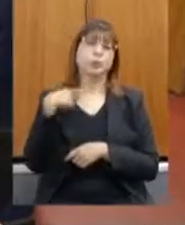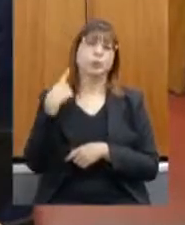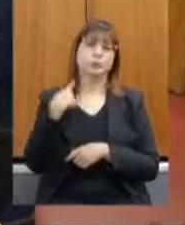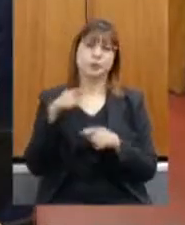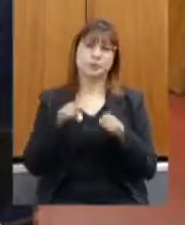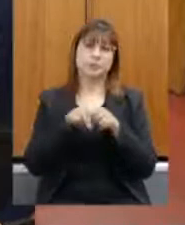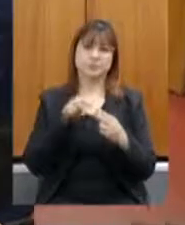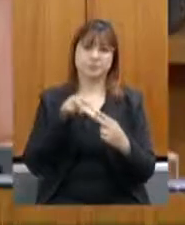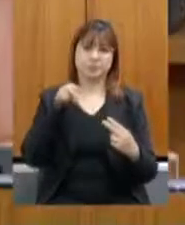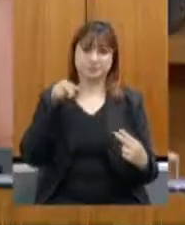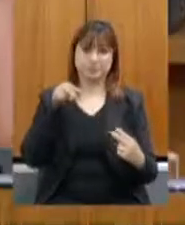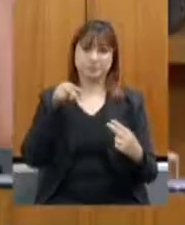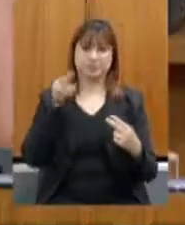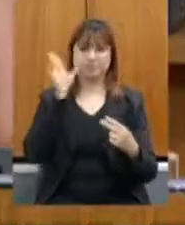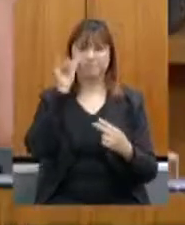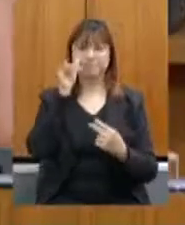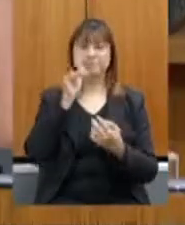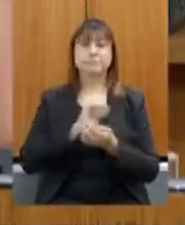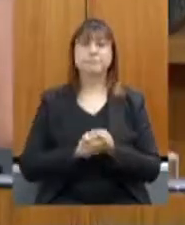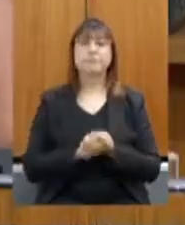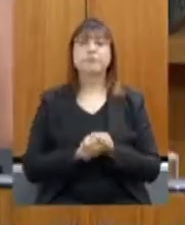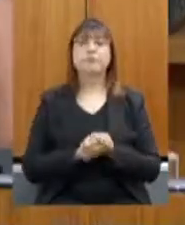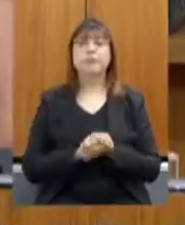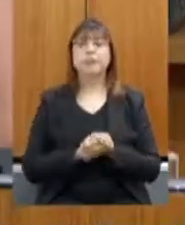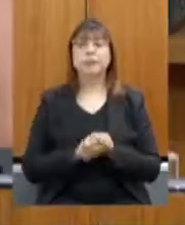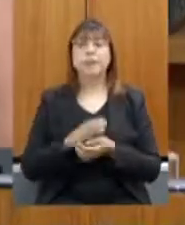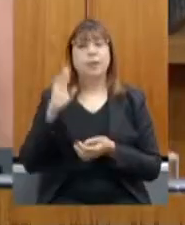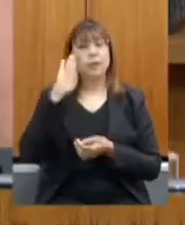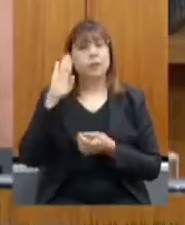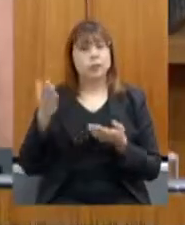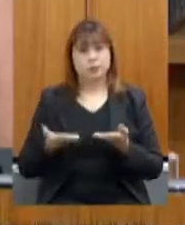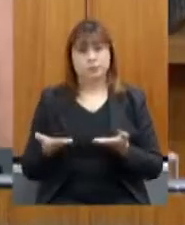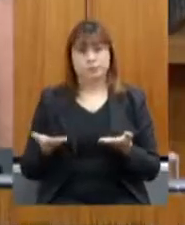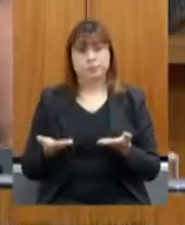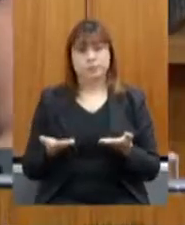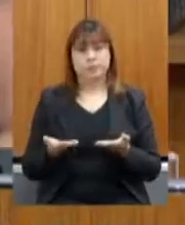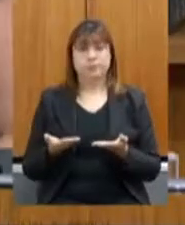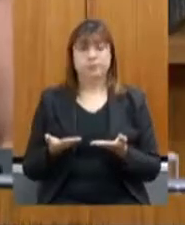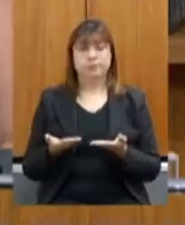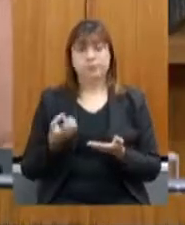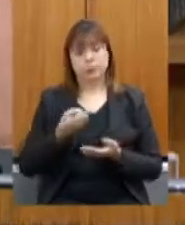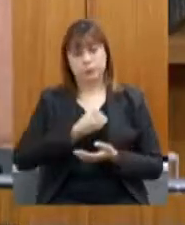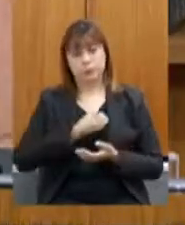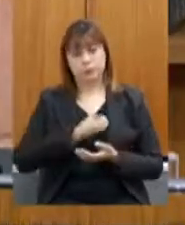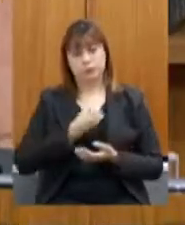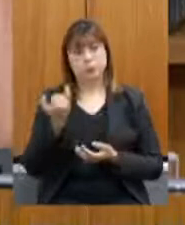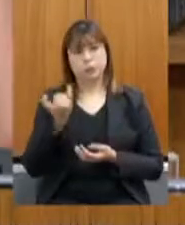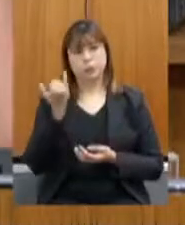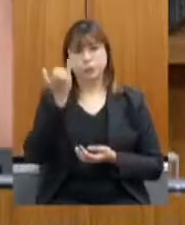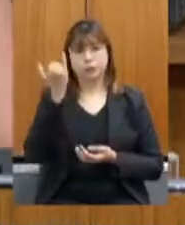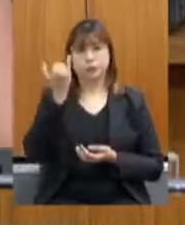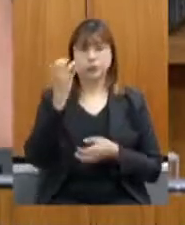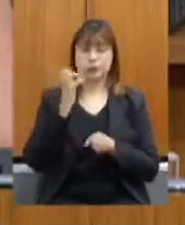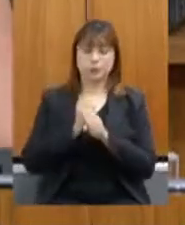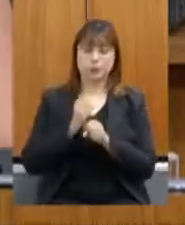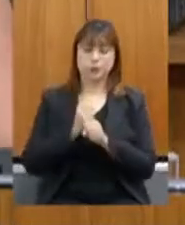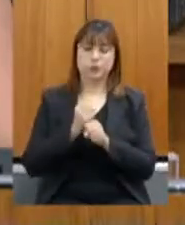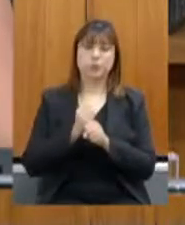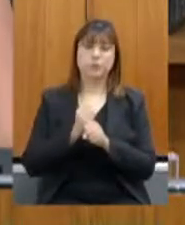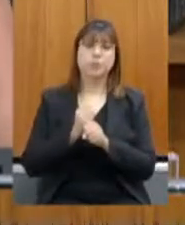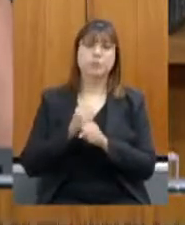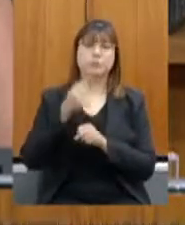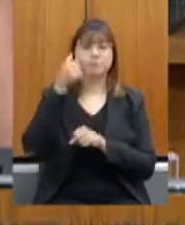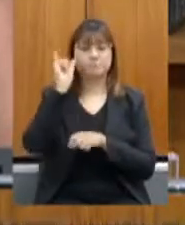remotamente. Eu queria destacar aqui alguns números importantes da produção agropecuária